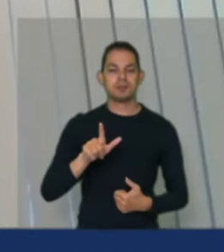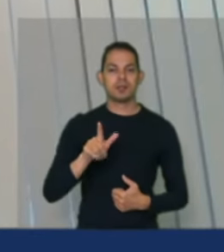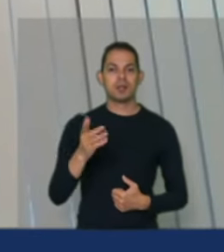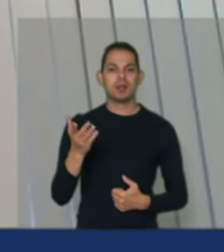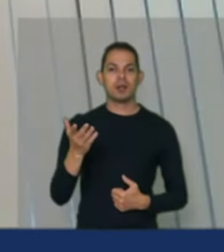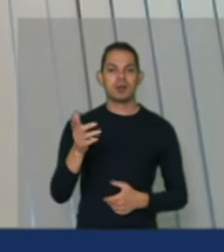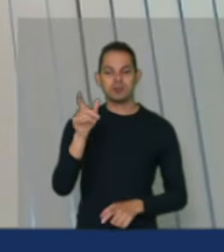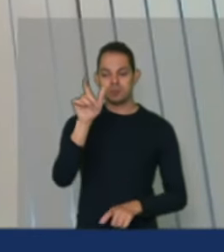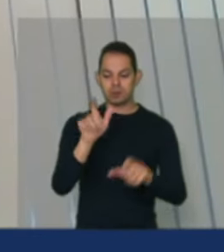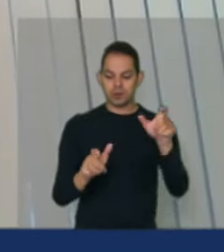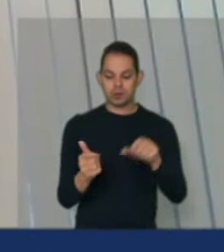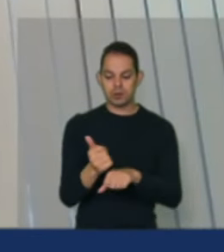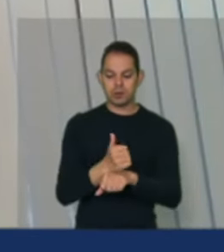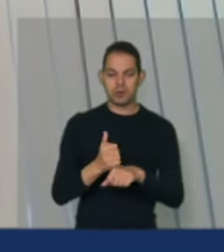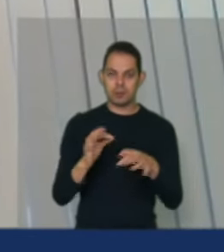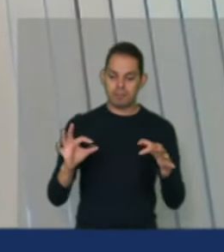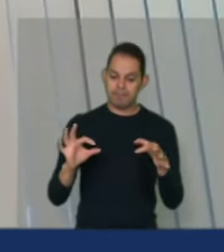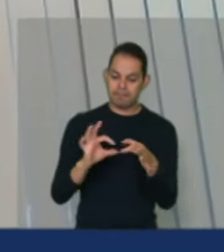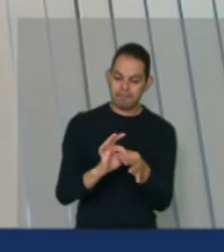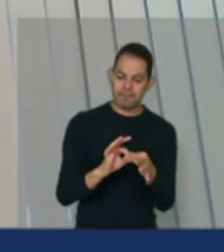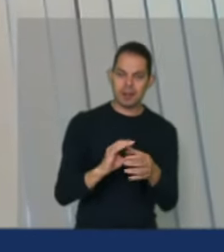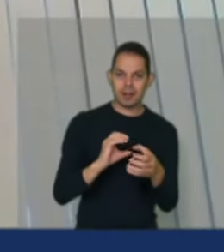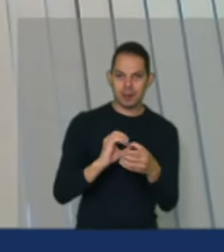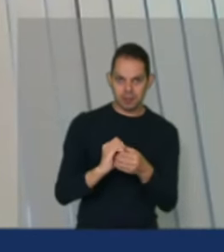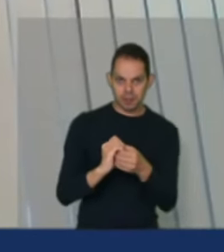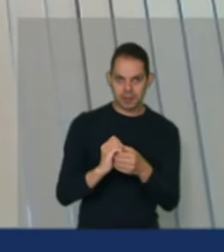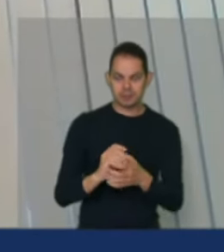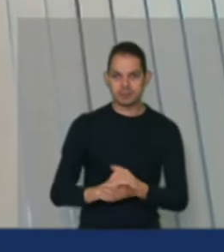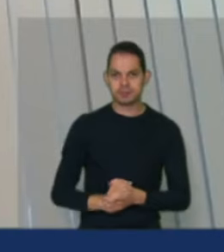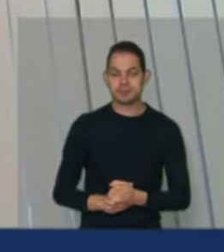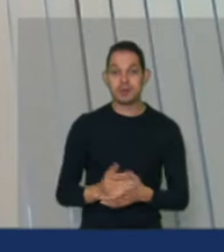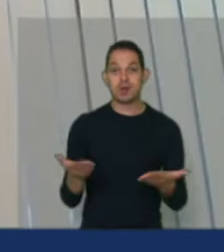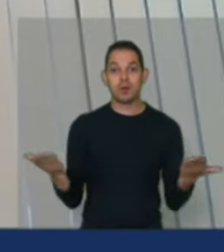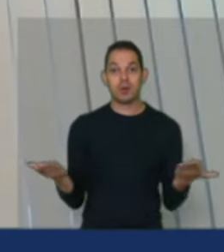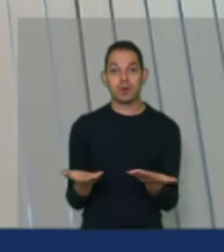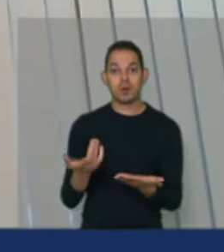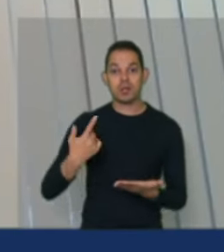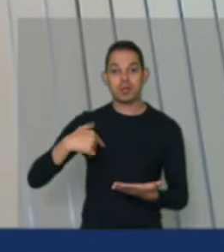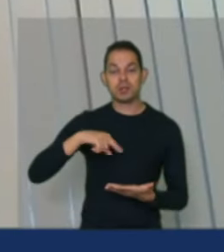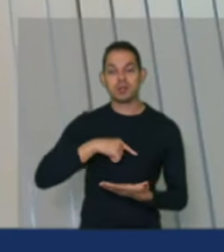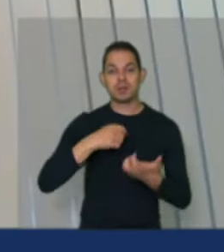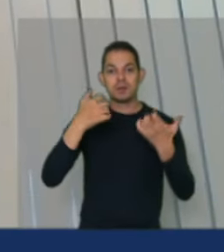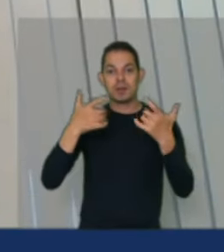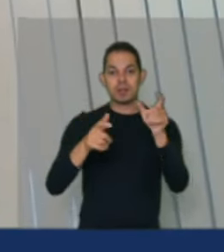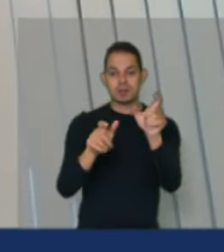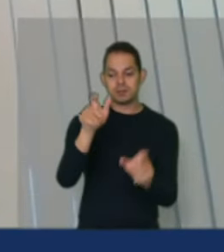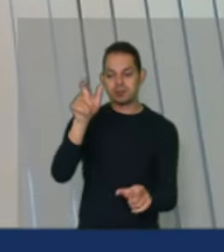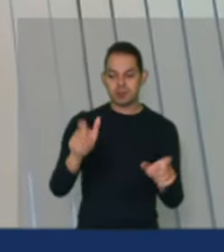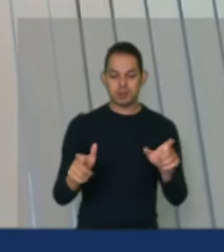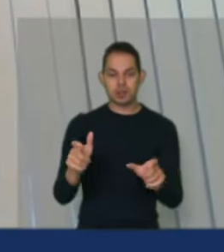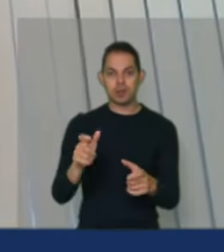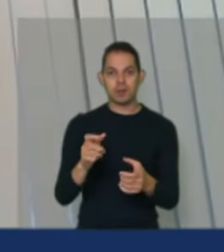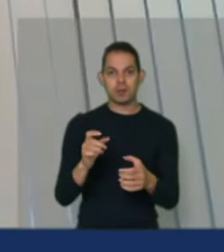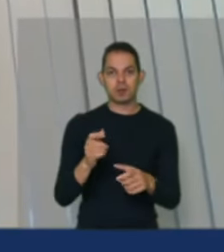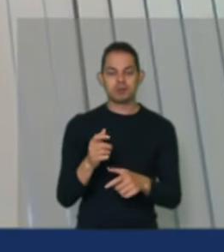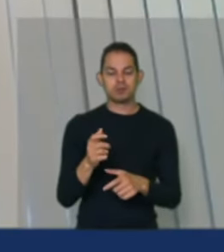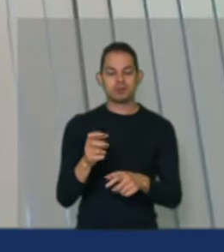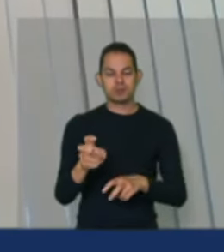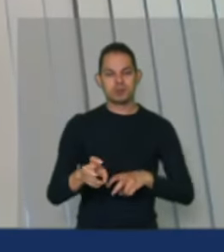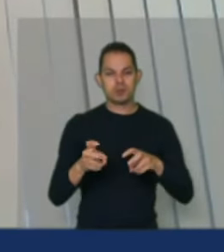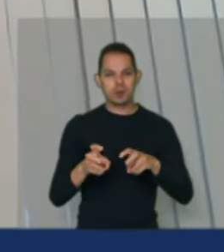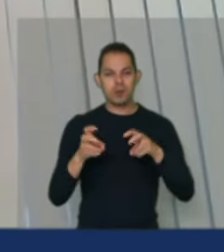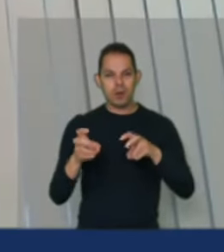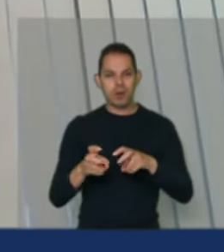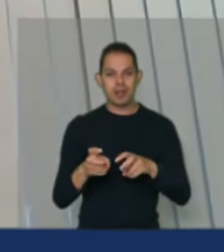é vinculado à cooperativa então hoje quando a gente fala de produtores rurais cooperados 63,8